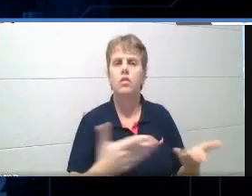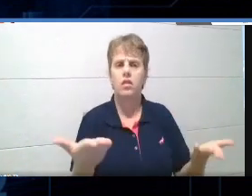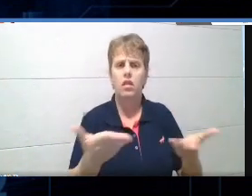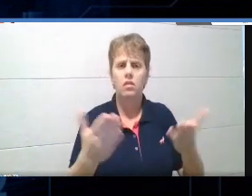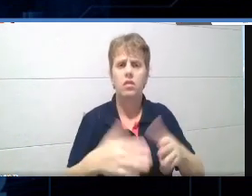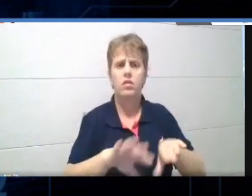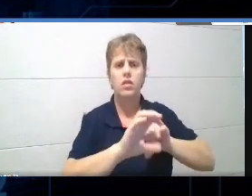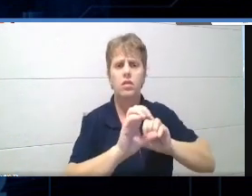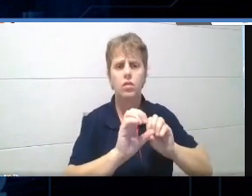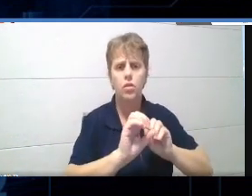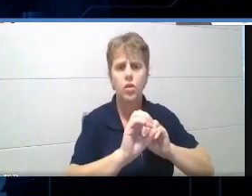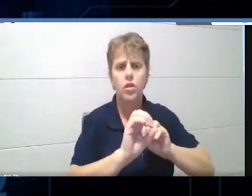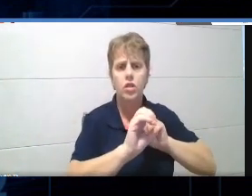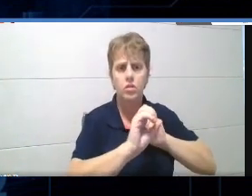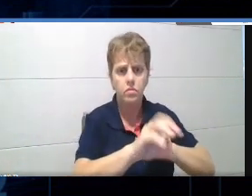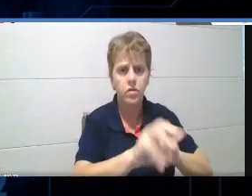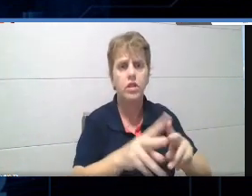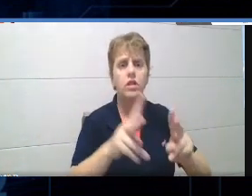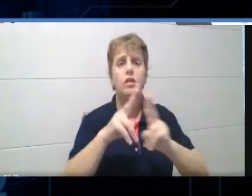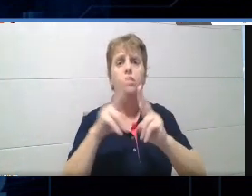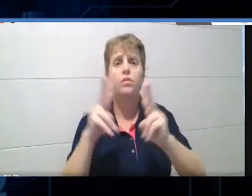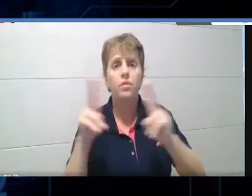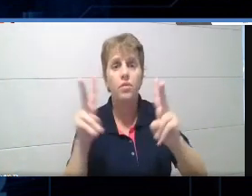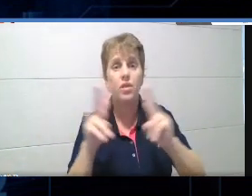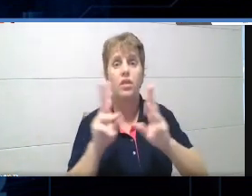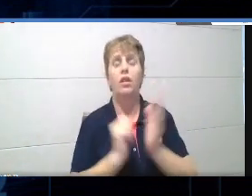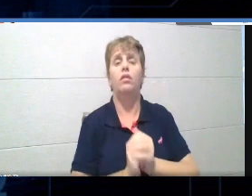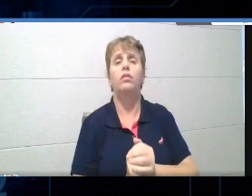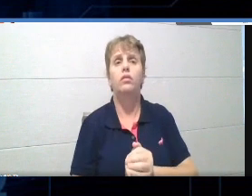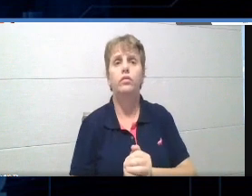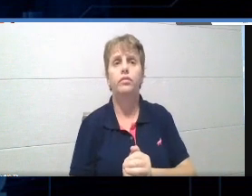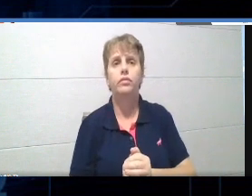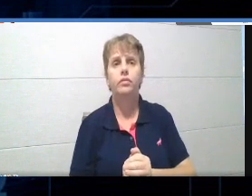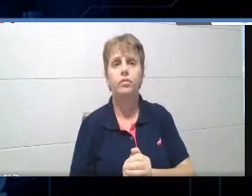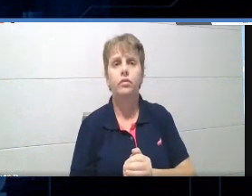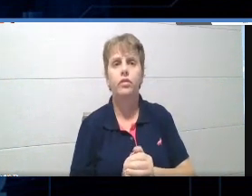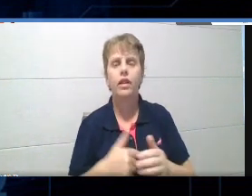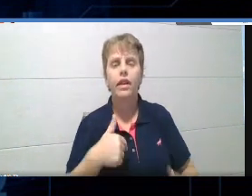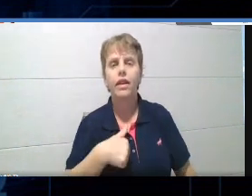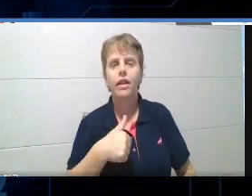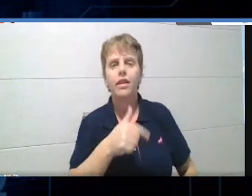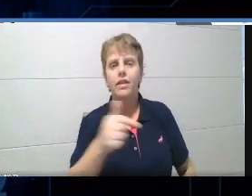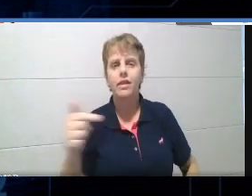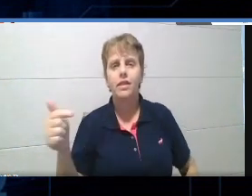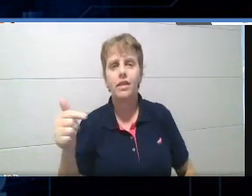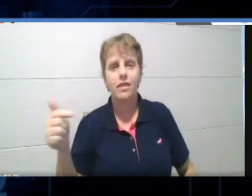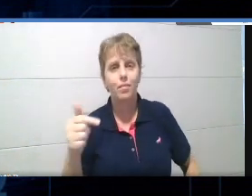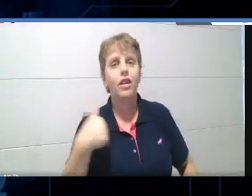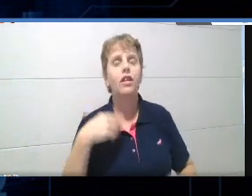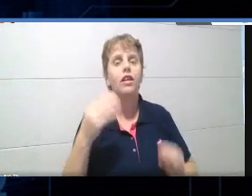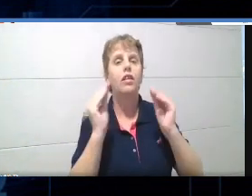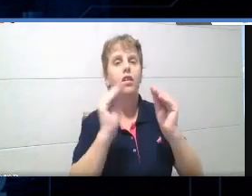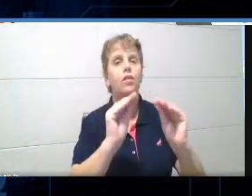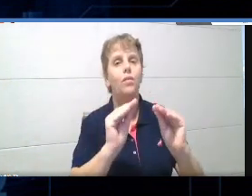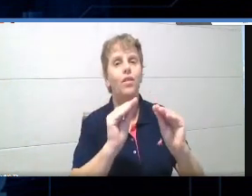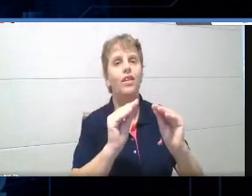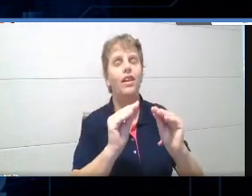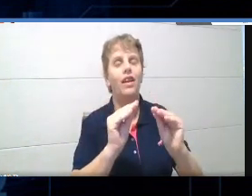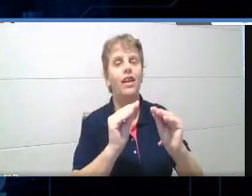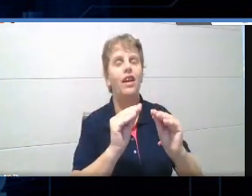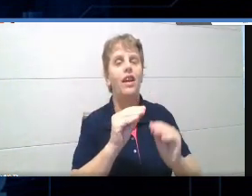online, remota, né, seja ela como você queira chamar. Essa semana eu coloquei no meu Instagram, assim, que eu tenho me sentido um call center, né,